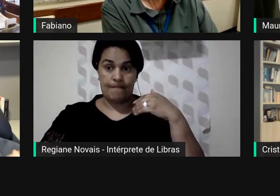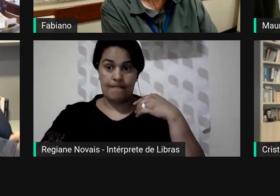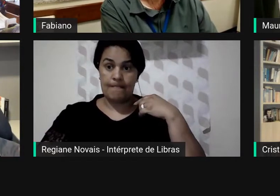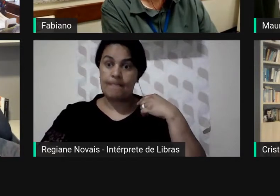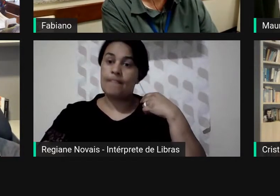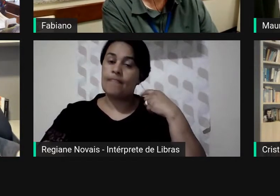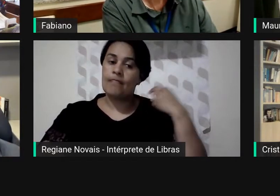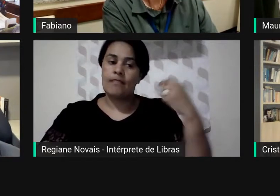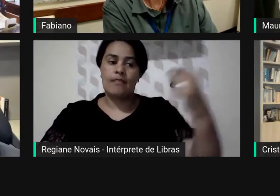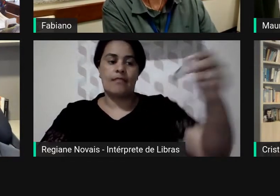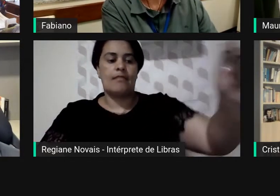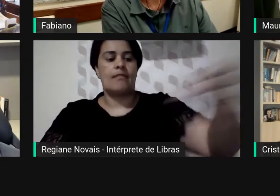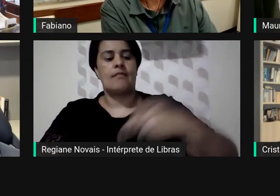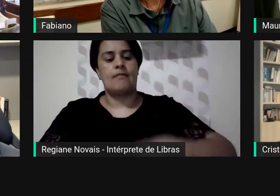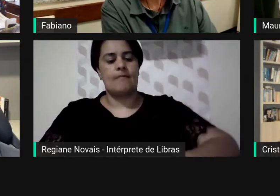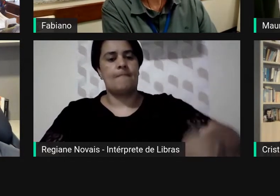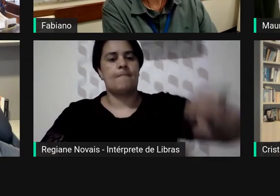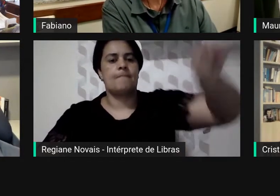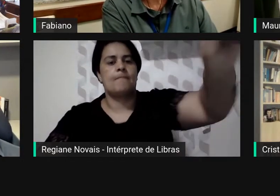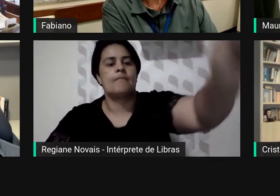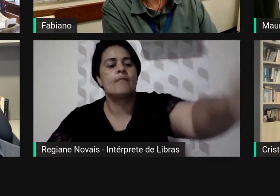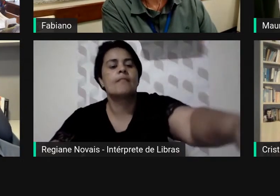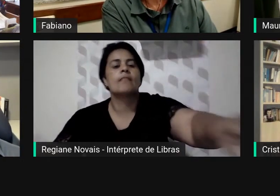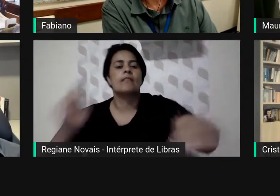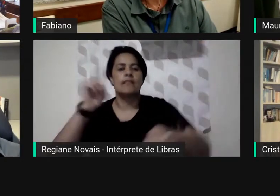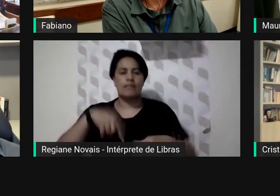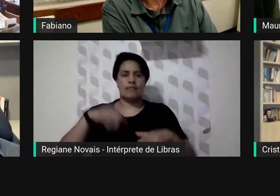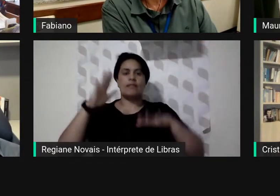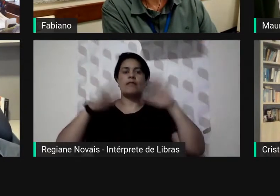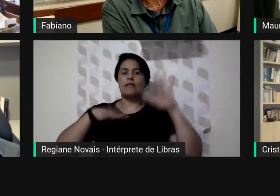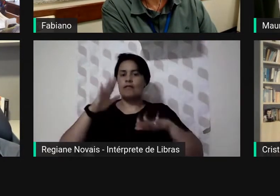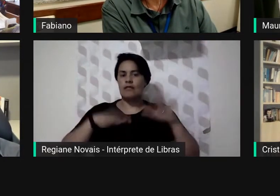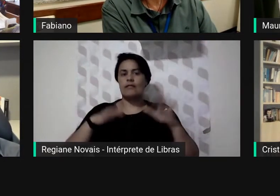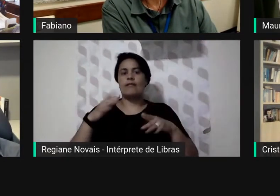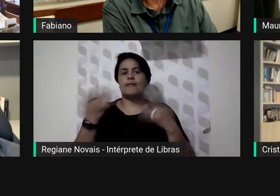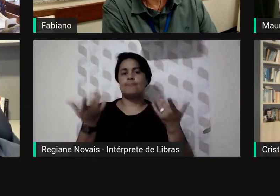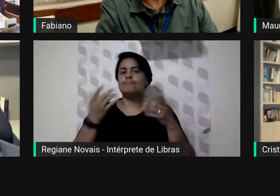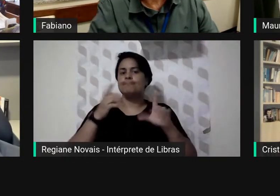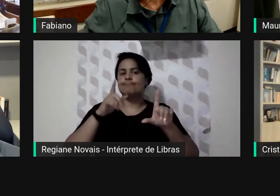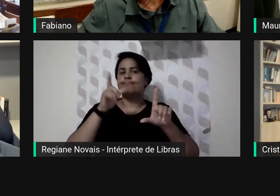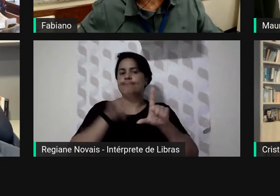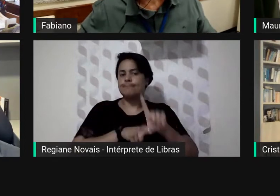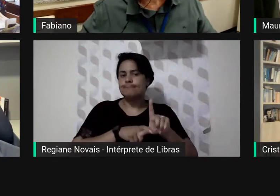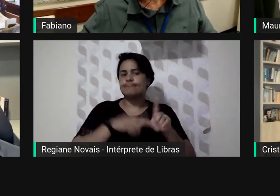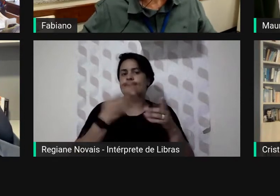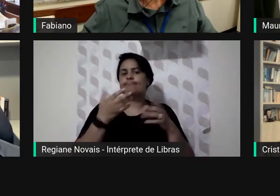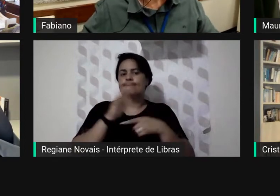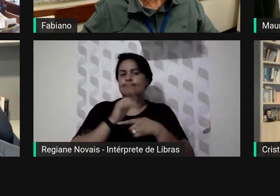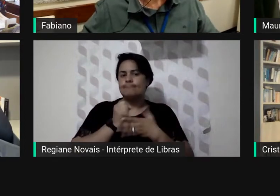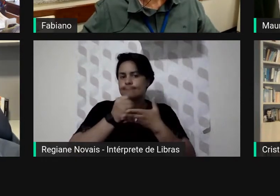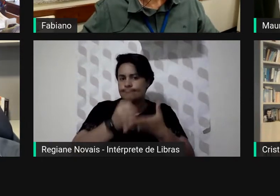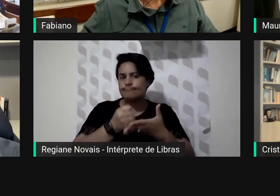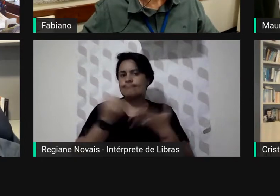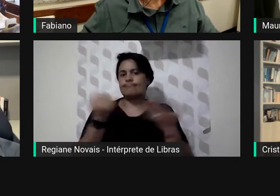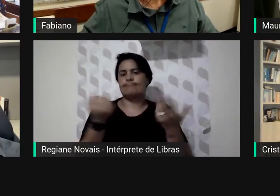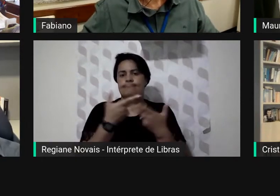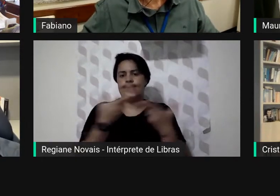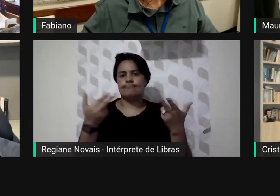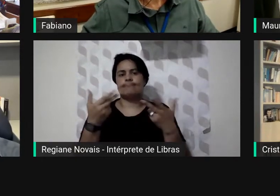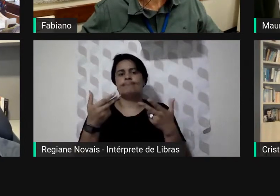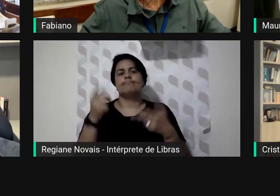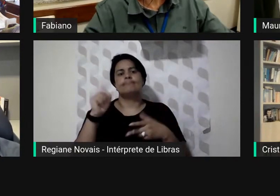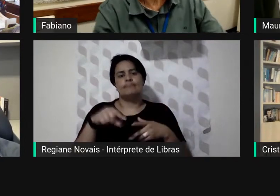eu dependi muitas vezes do auxílio e assim da orientação e desse trabalho